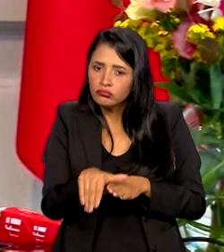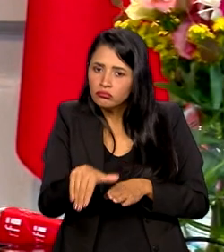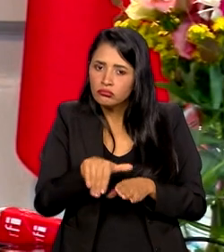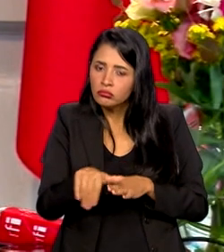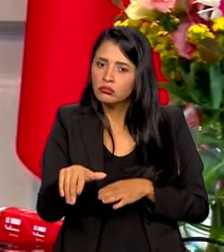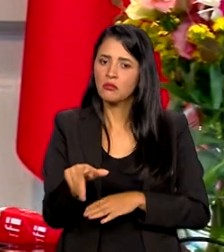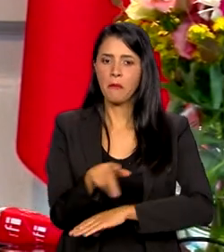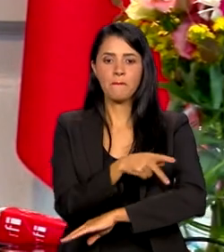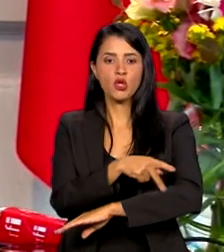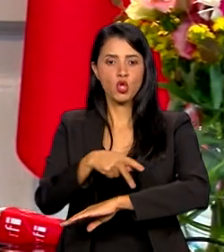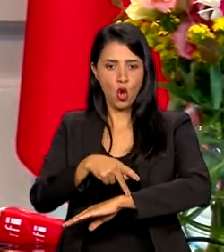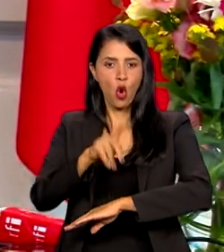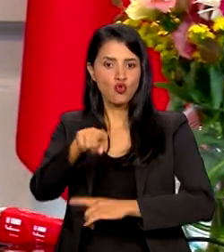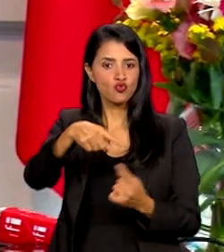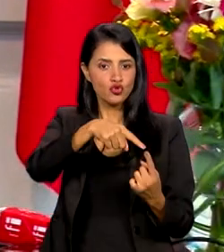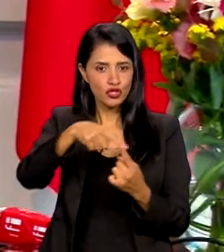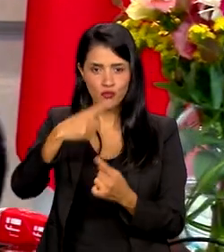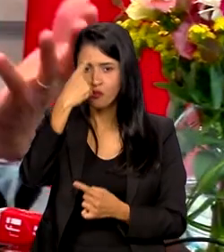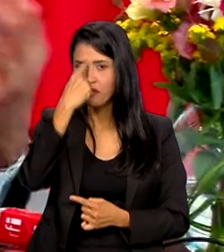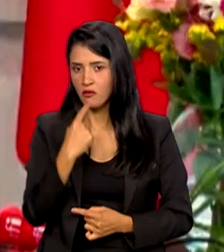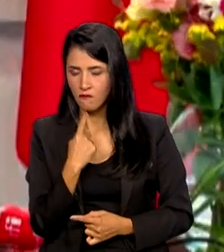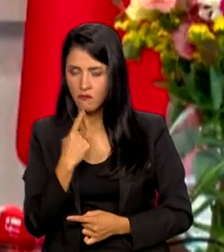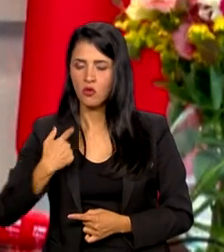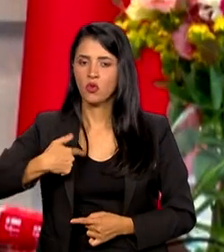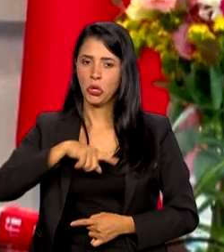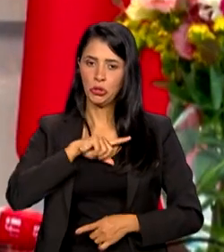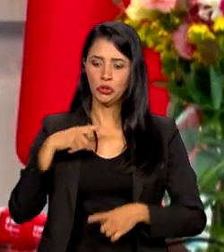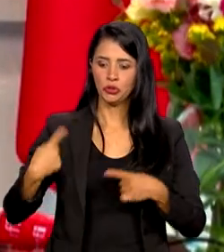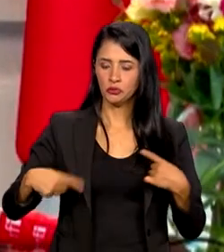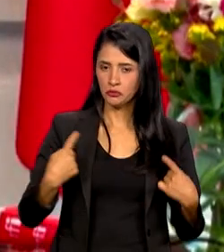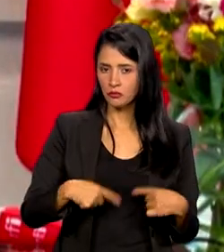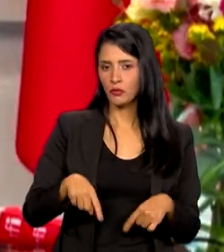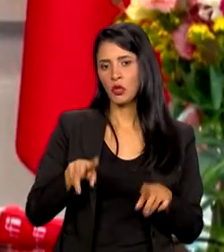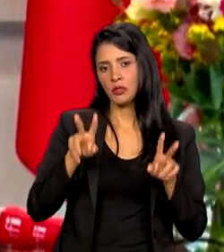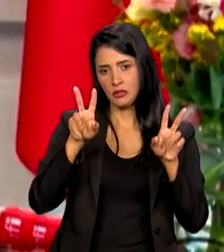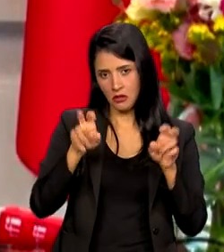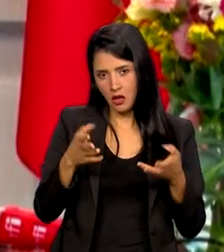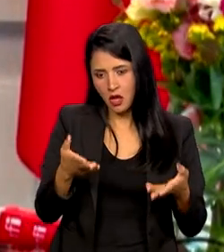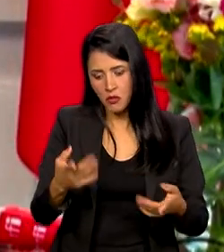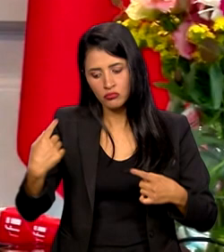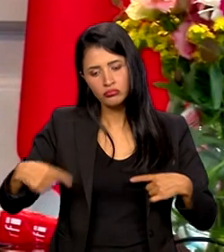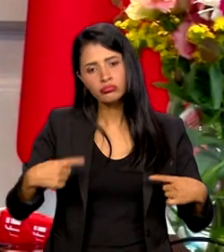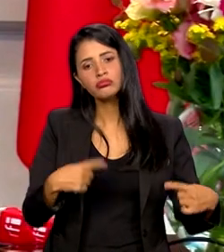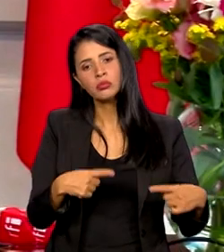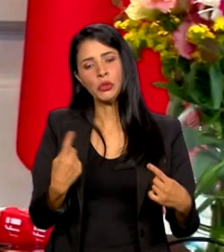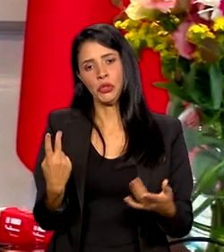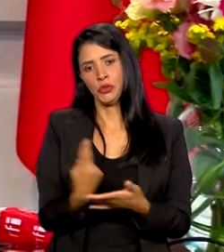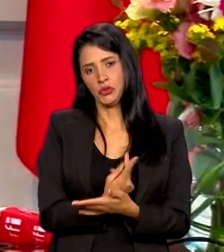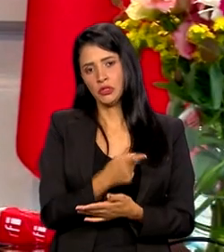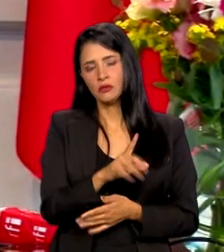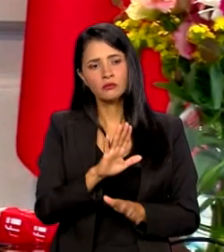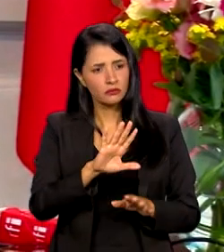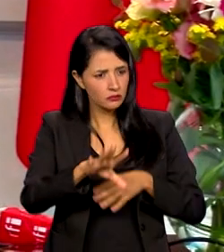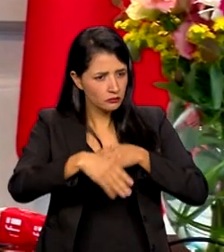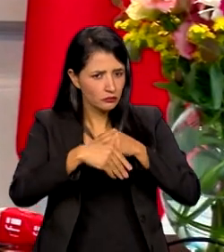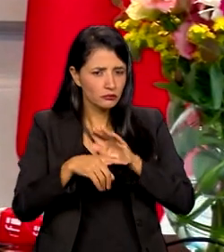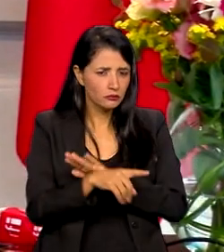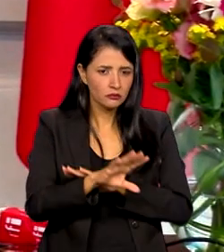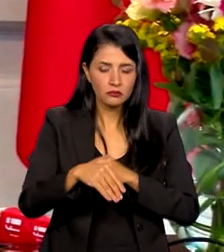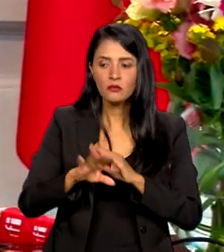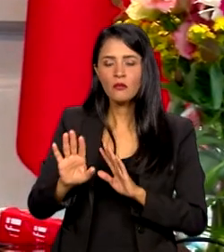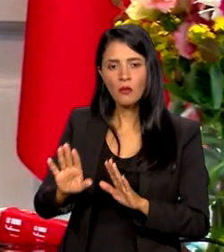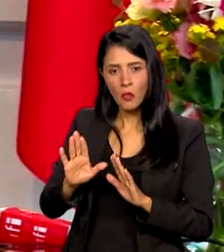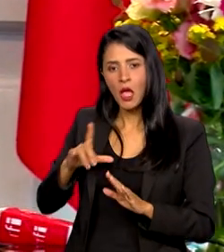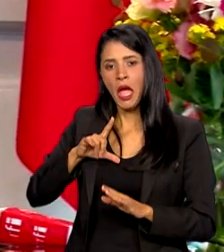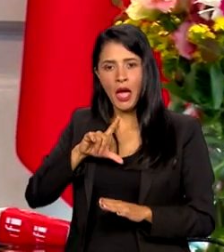tanto essa tem sido uma discussão importante. Então, nós debatemos muito sobre essa questão, dos fatos ocorridos, que não é um fato isolado